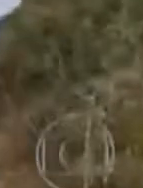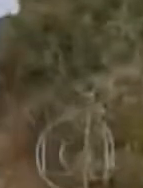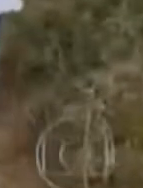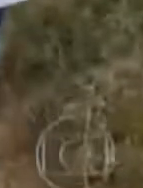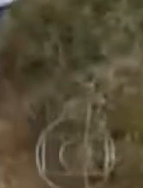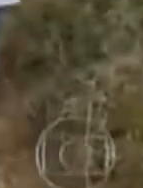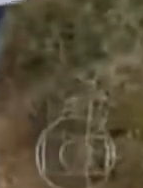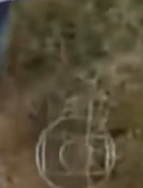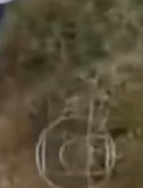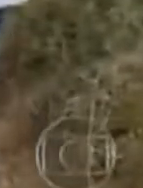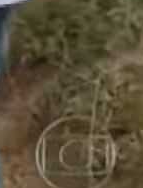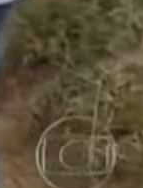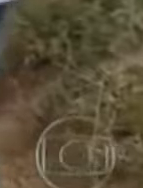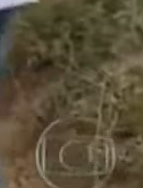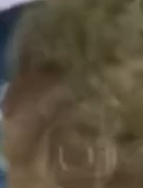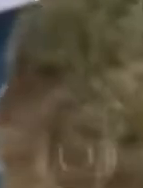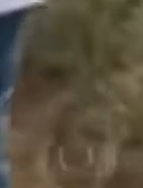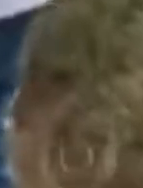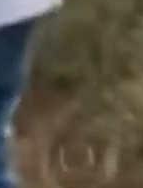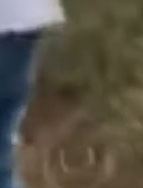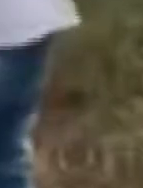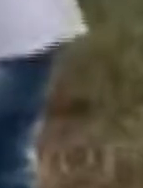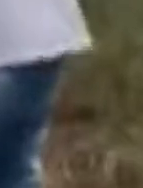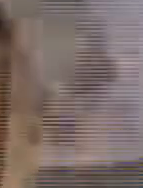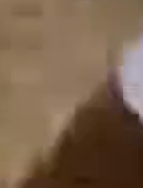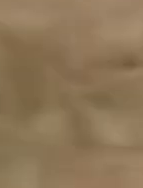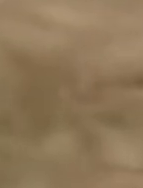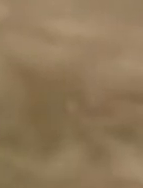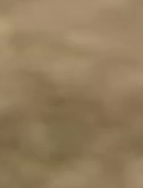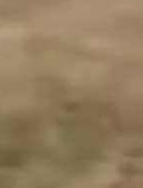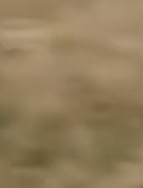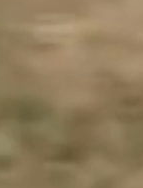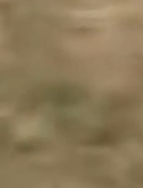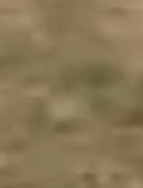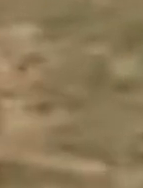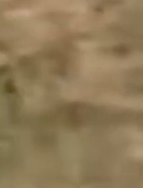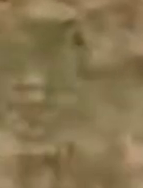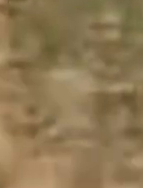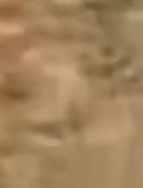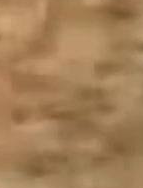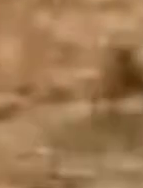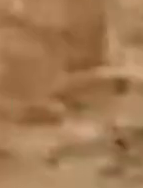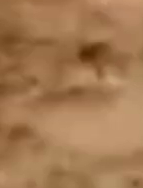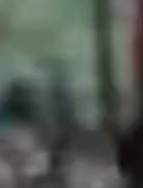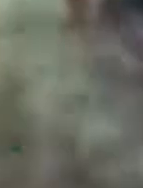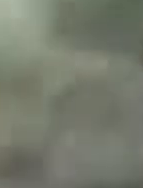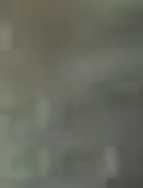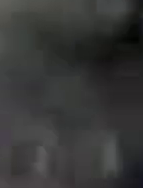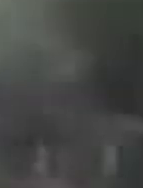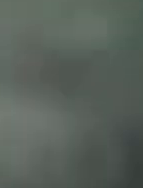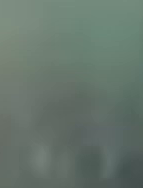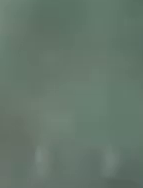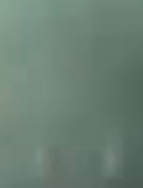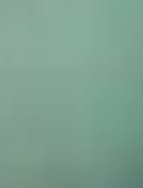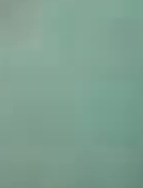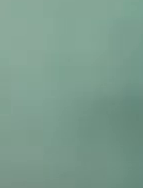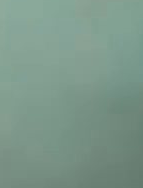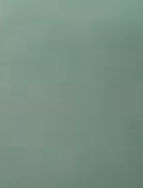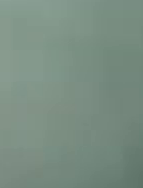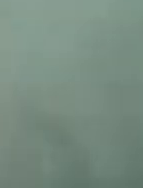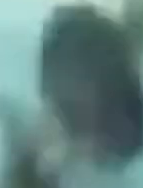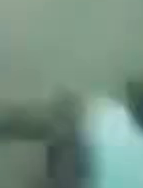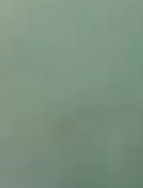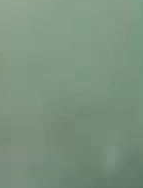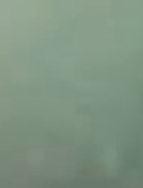As corridas duram poucos segundos e o que se vê no momento em que eles cruzam a linha de chegada?